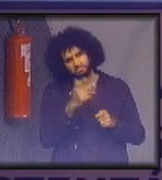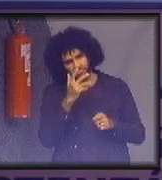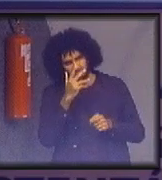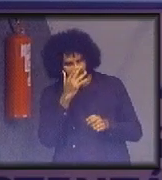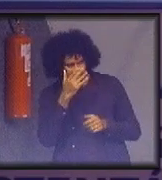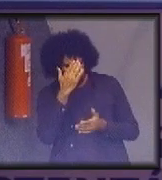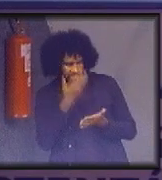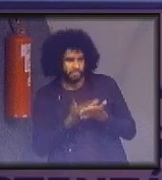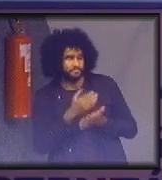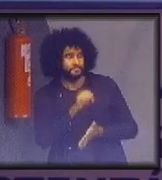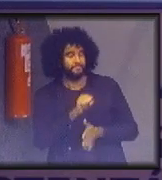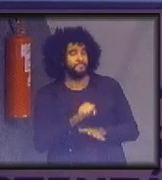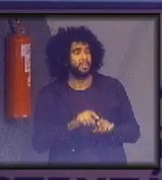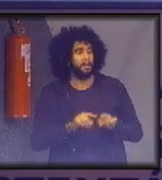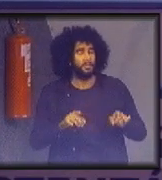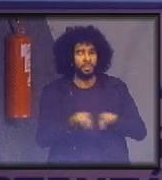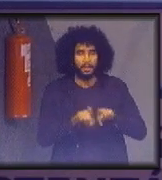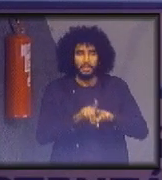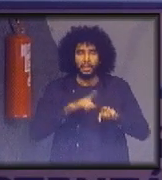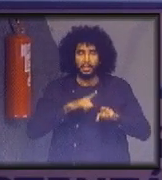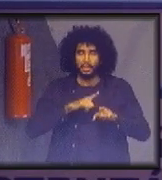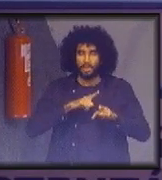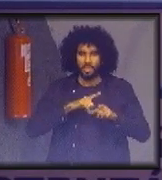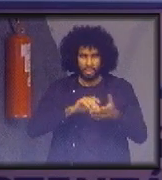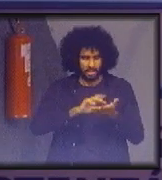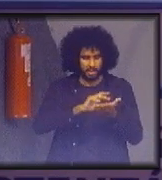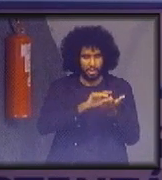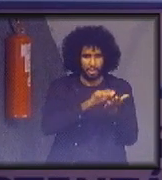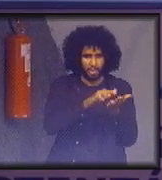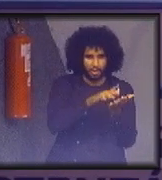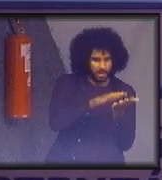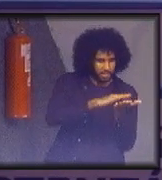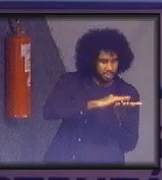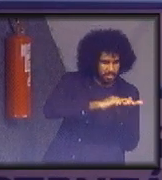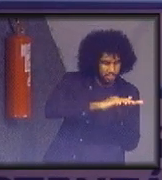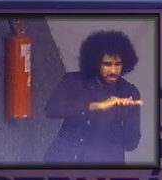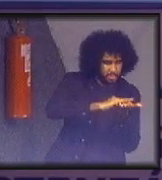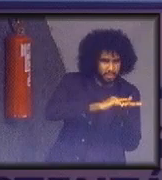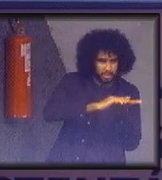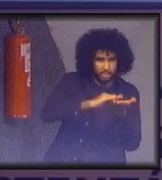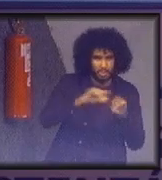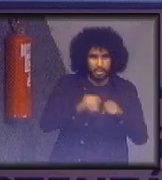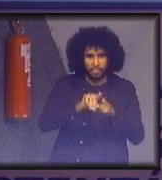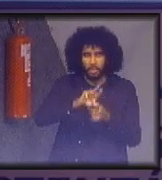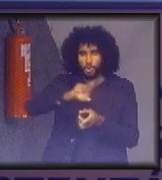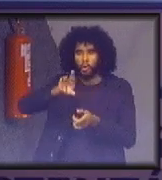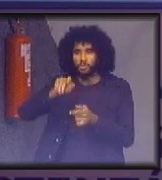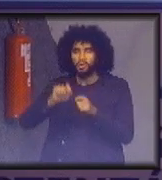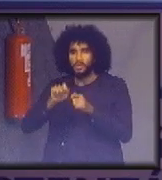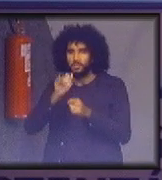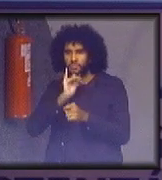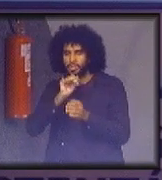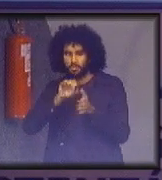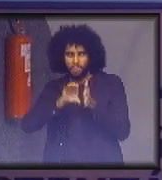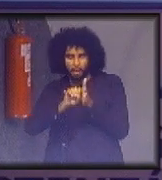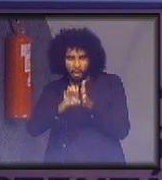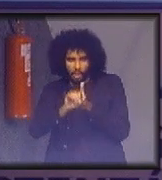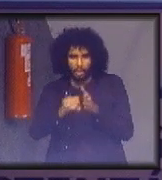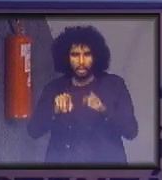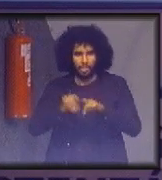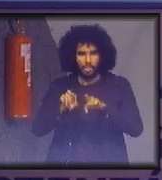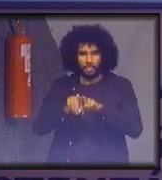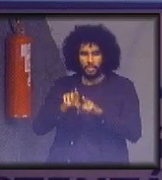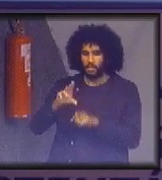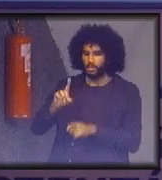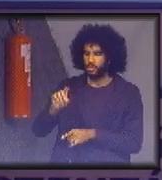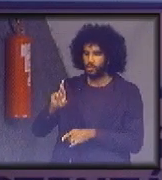mas tem aqui tanto digitalização como armazenamento, como vários que fazem, como Google, Dropbox e Microsoft, que